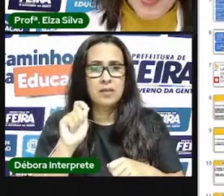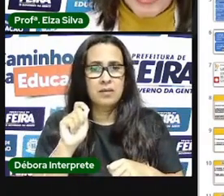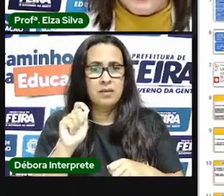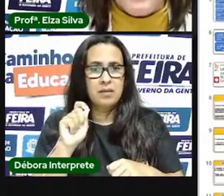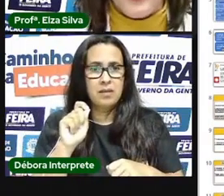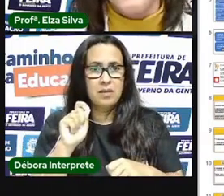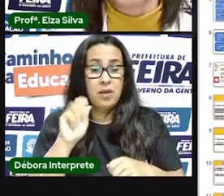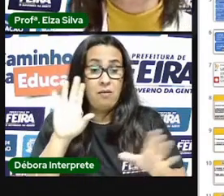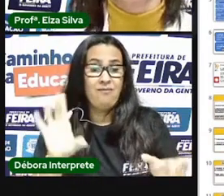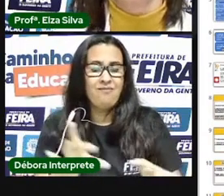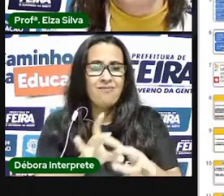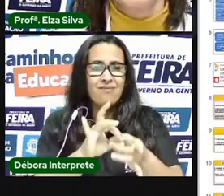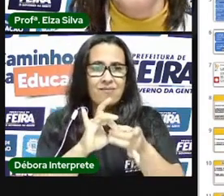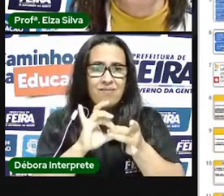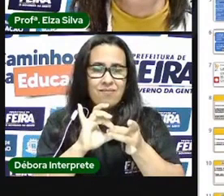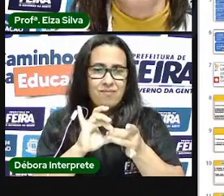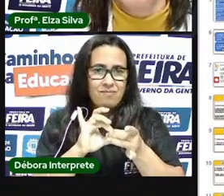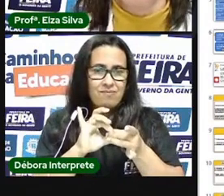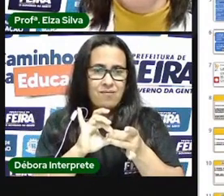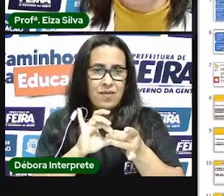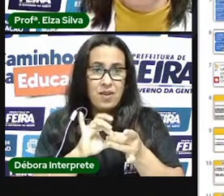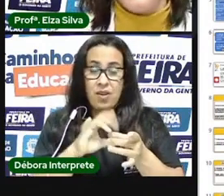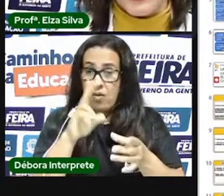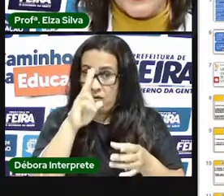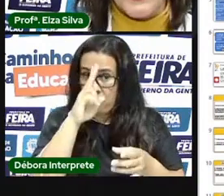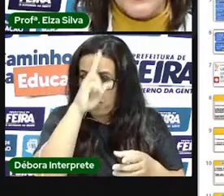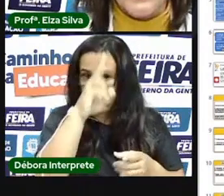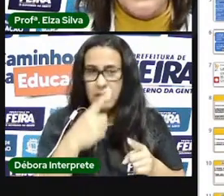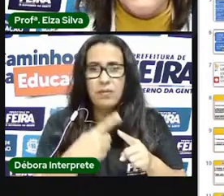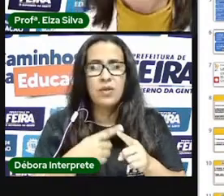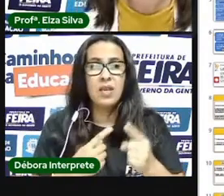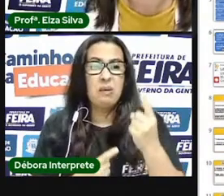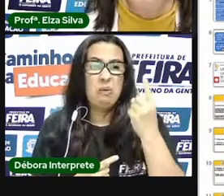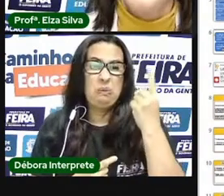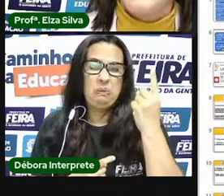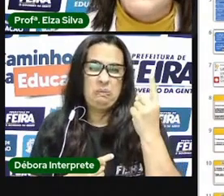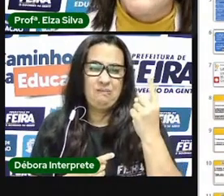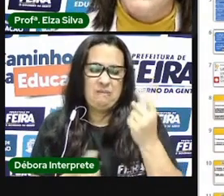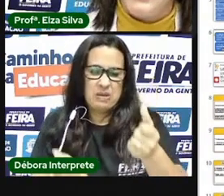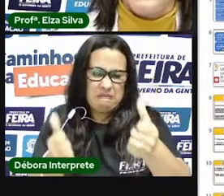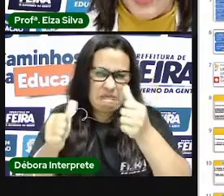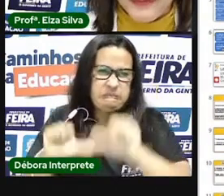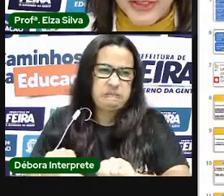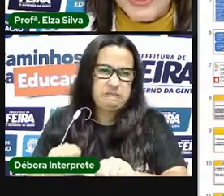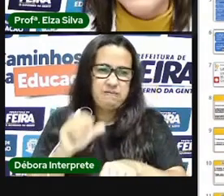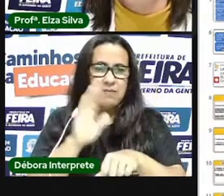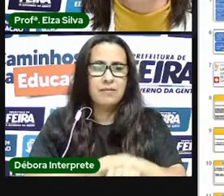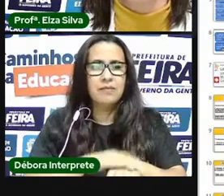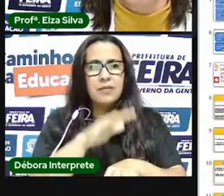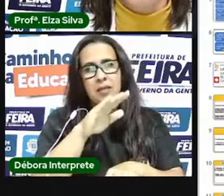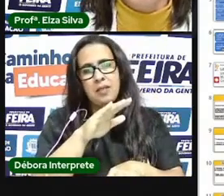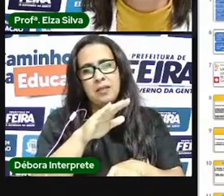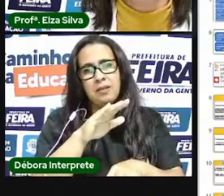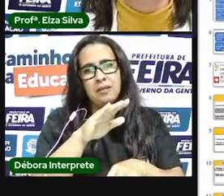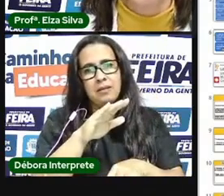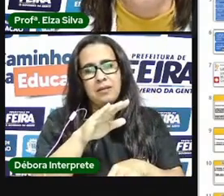Unindo forças para vencermos um inimigo em comum. Que inimigo é esse? A Covid-19.